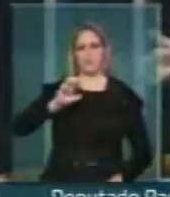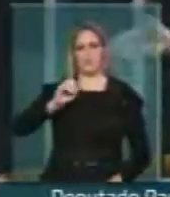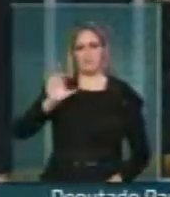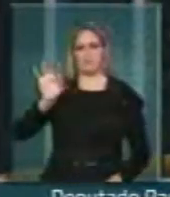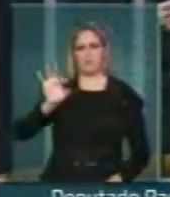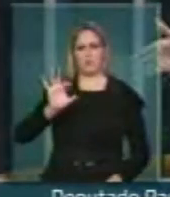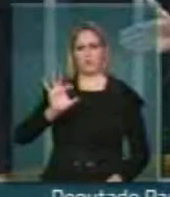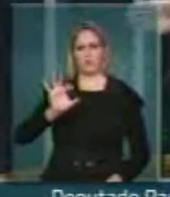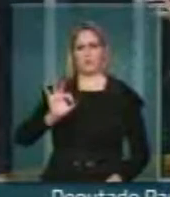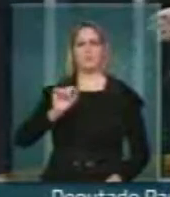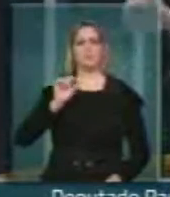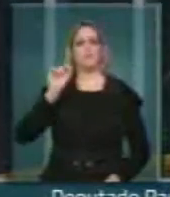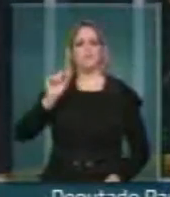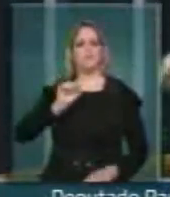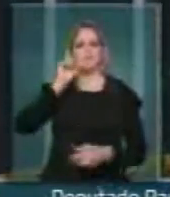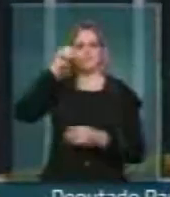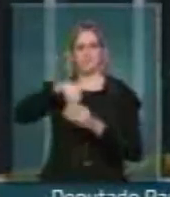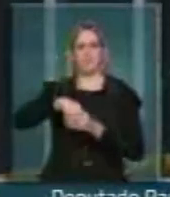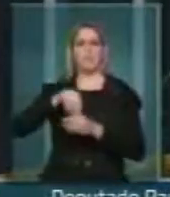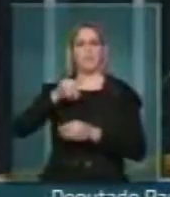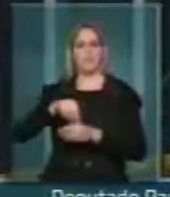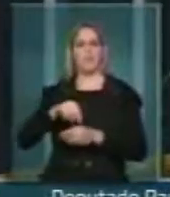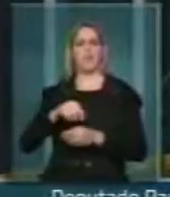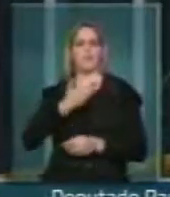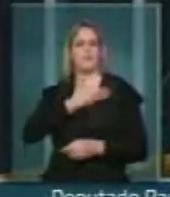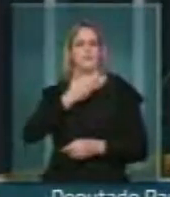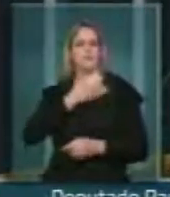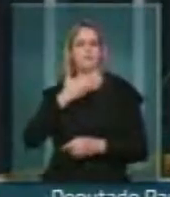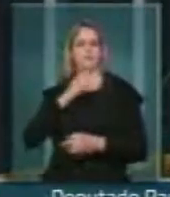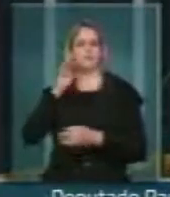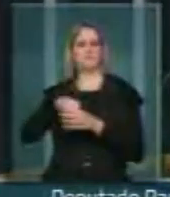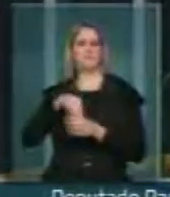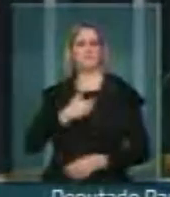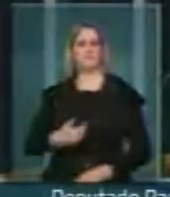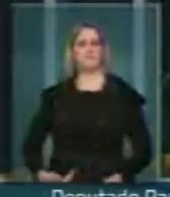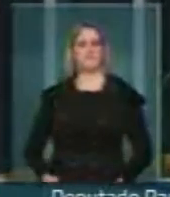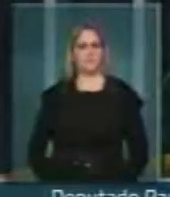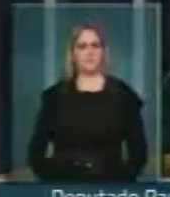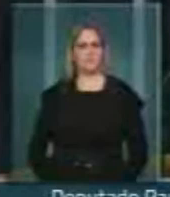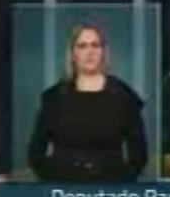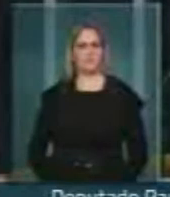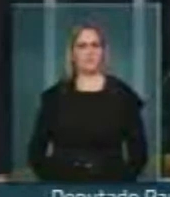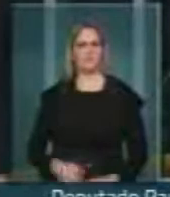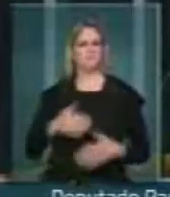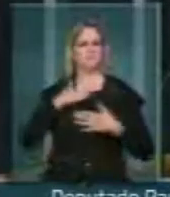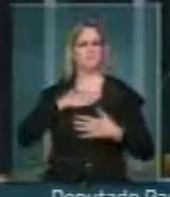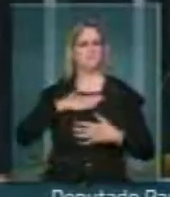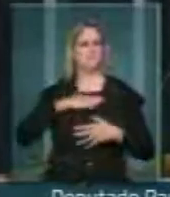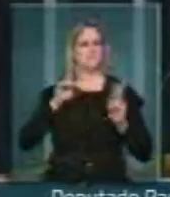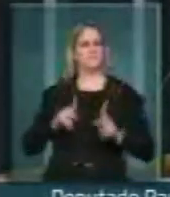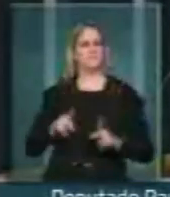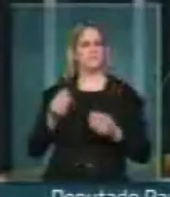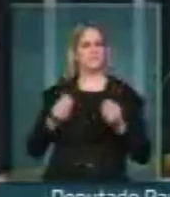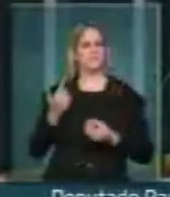estrutura destes ministérios. Ora, que tranquilidade poderemos ter, não só com a nossa